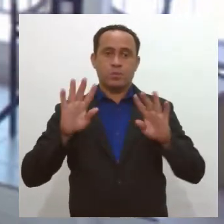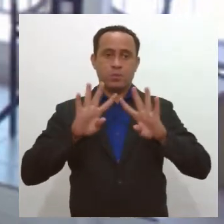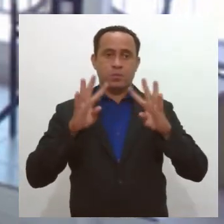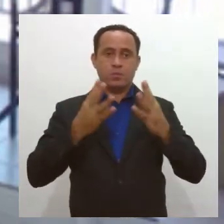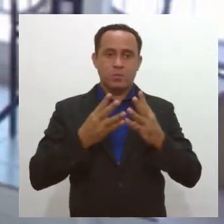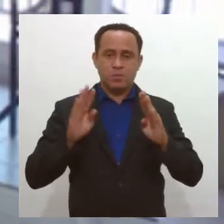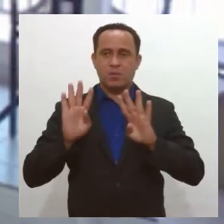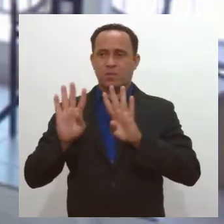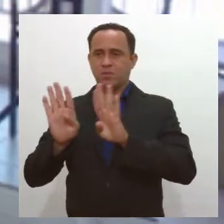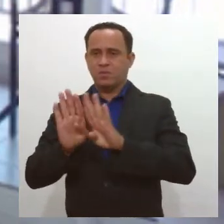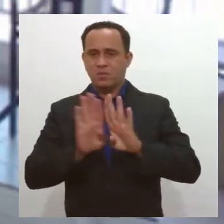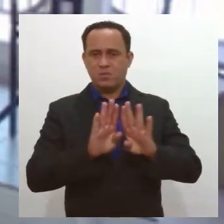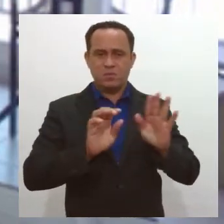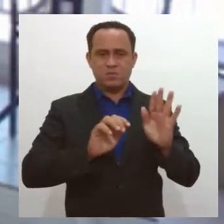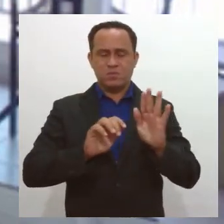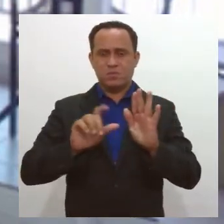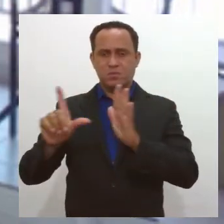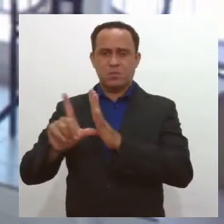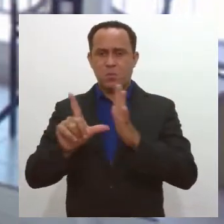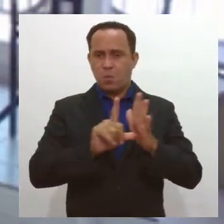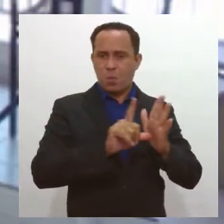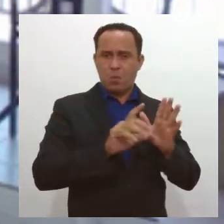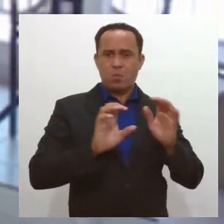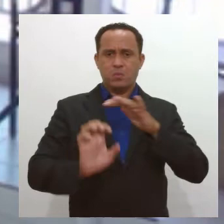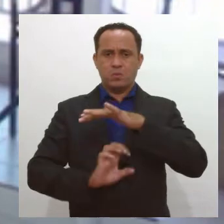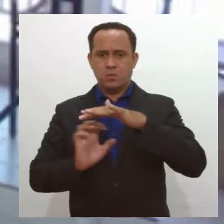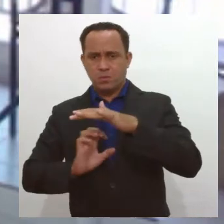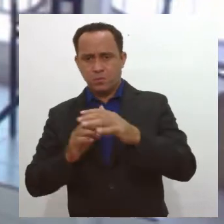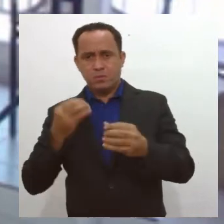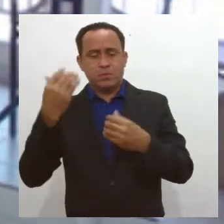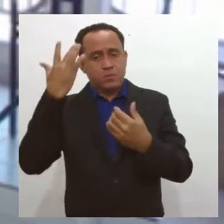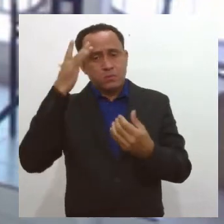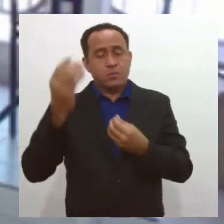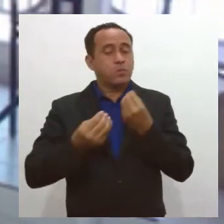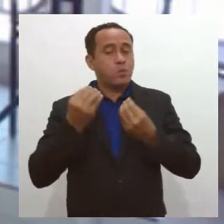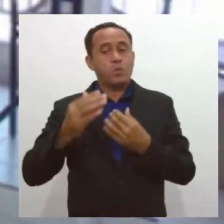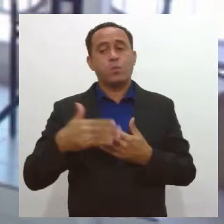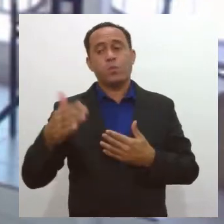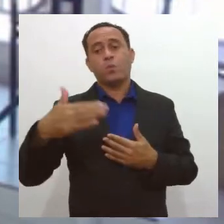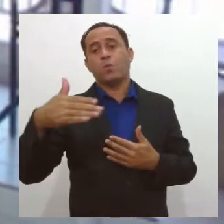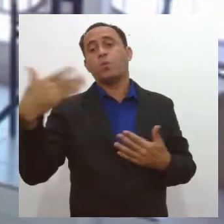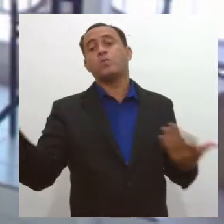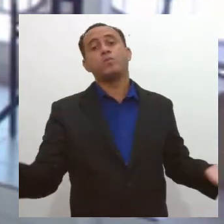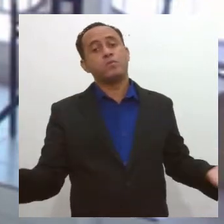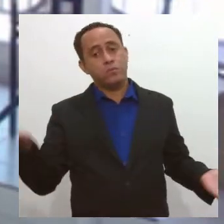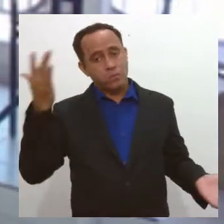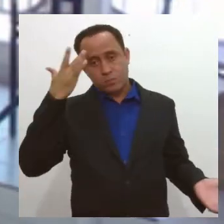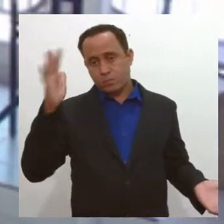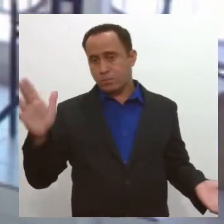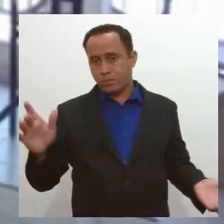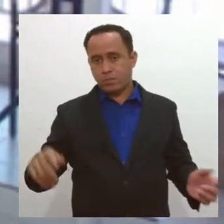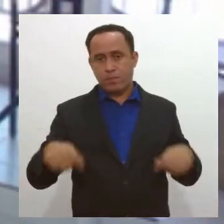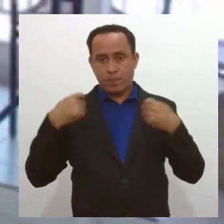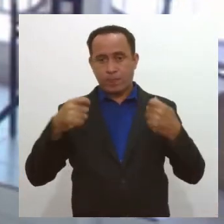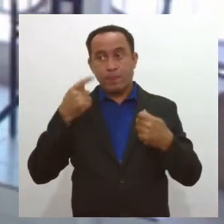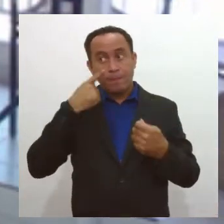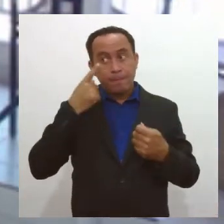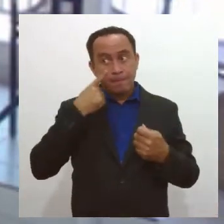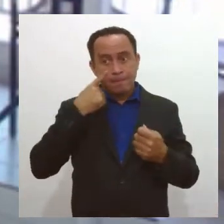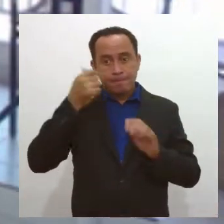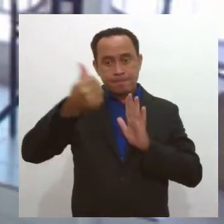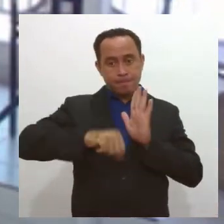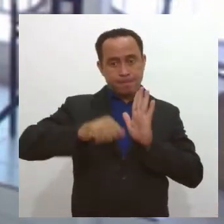fechamento de comércio e tal. E a gente não sabe ainda até quando irá se estender essa situação. Então, precisamos rever os nossos